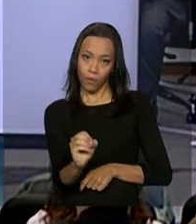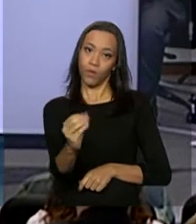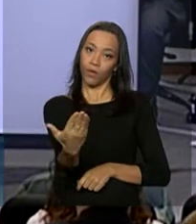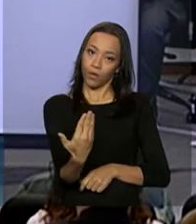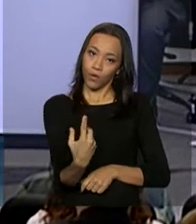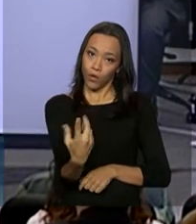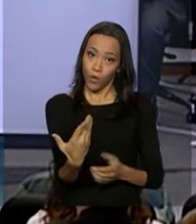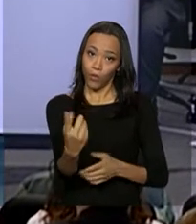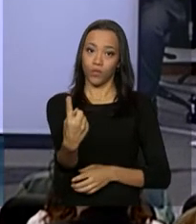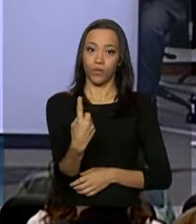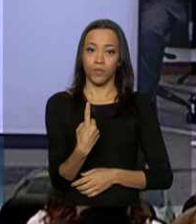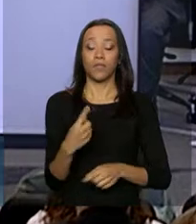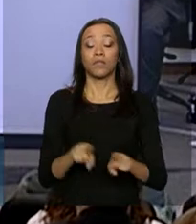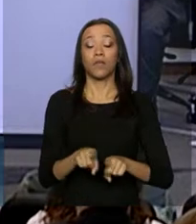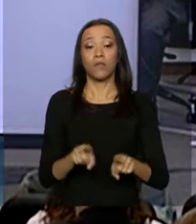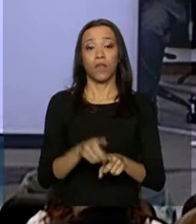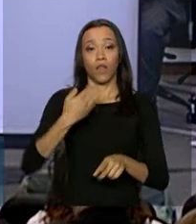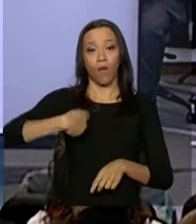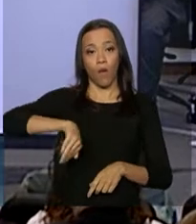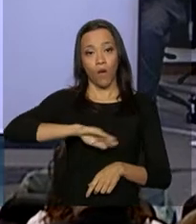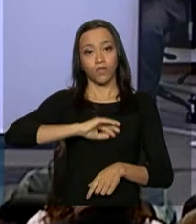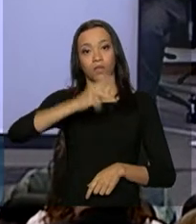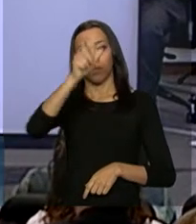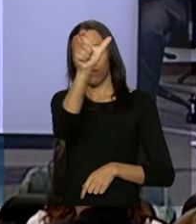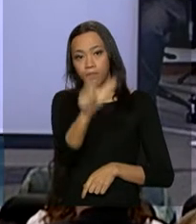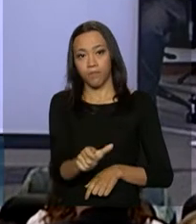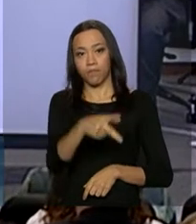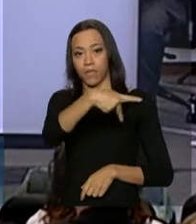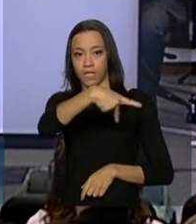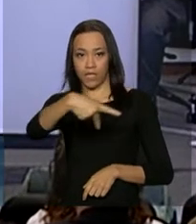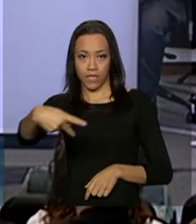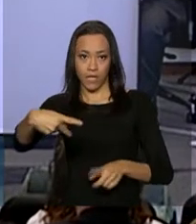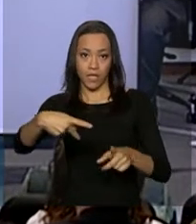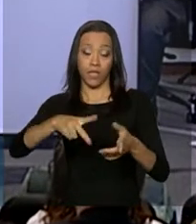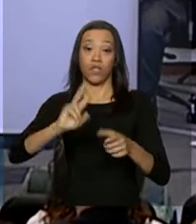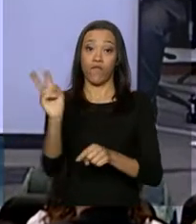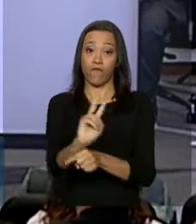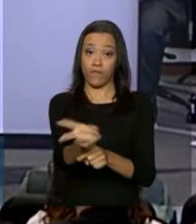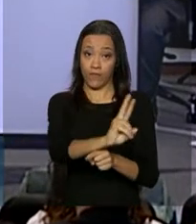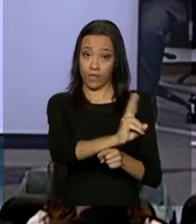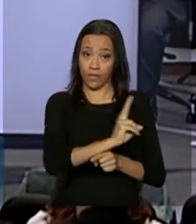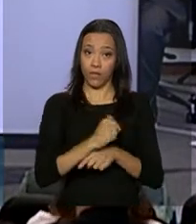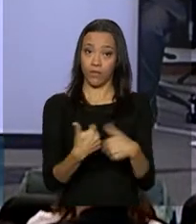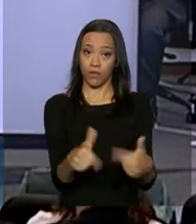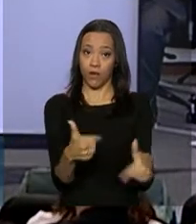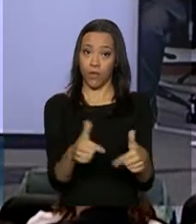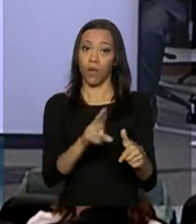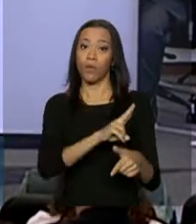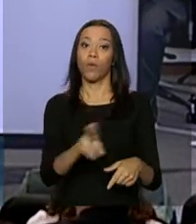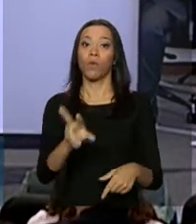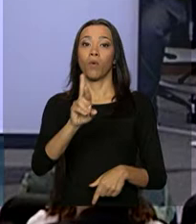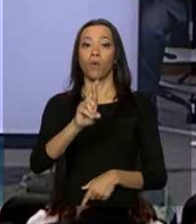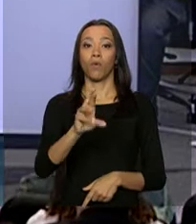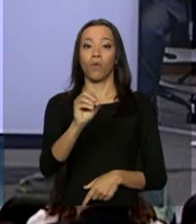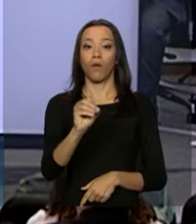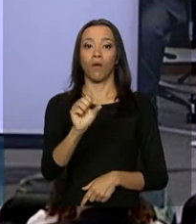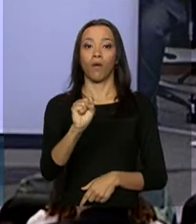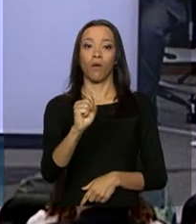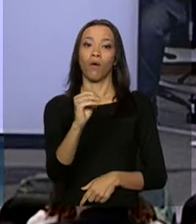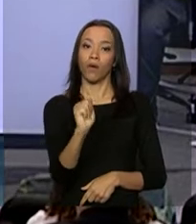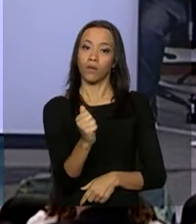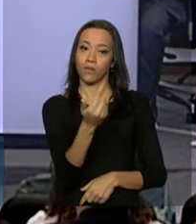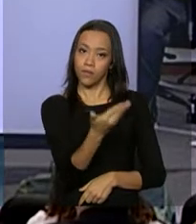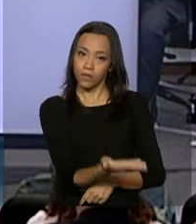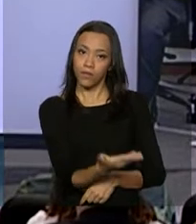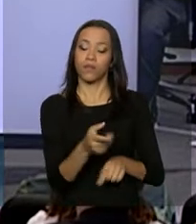A nossa presidenta do Sindicato Nacional dos Auditores de Fiscal e do Trabalho, a Rosa Maria, também nos honra, o